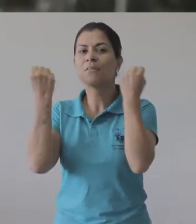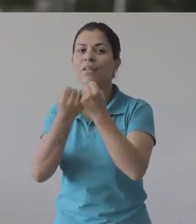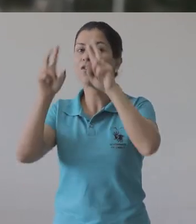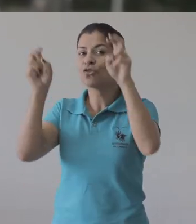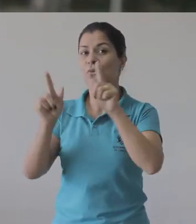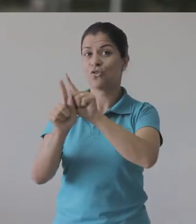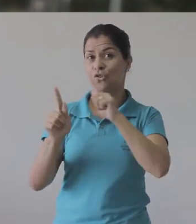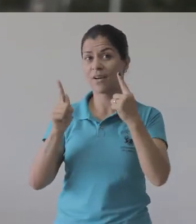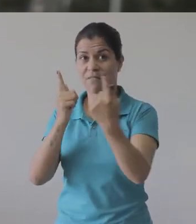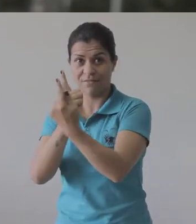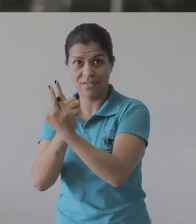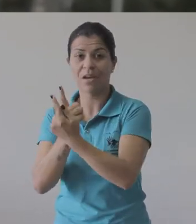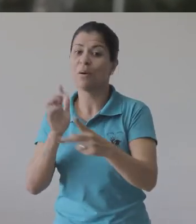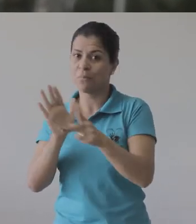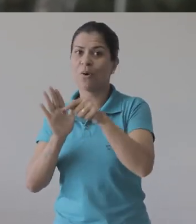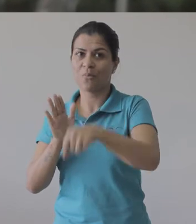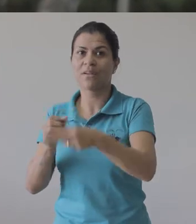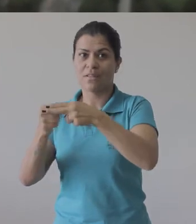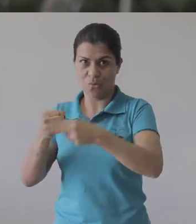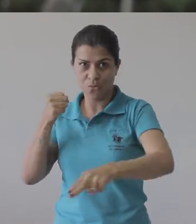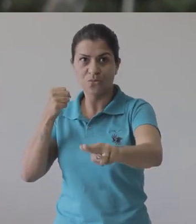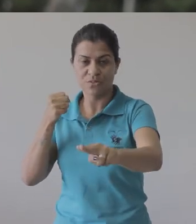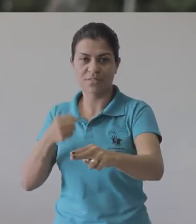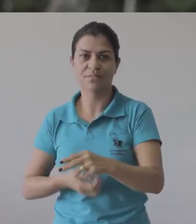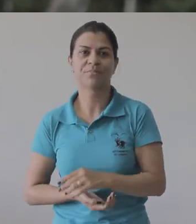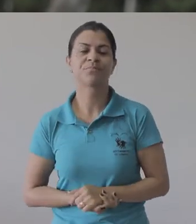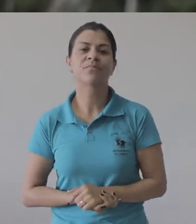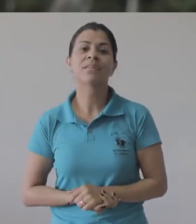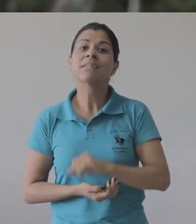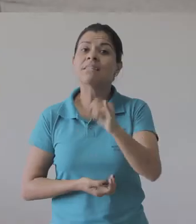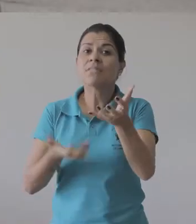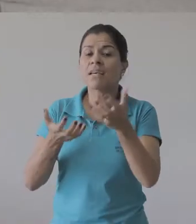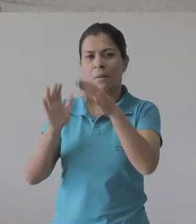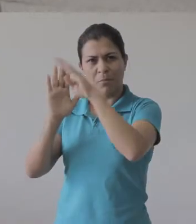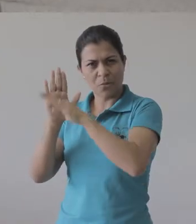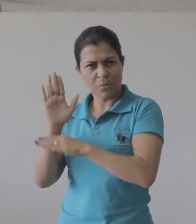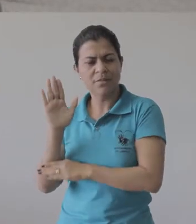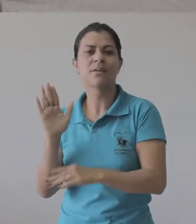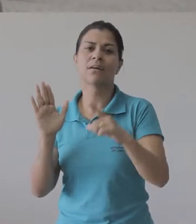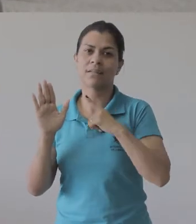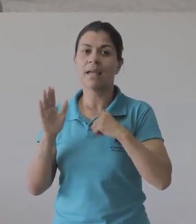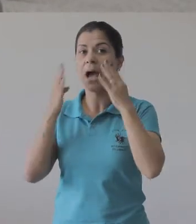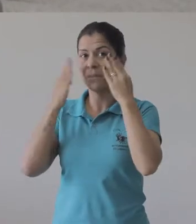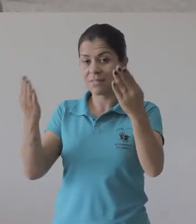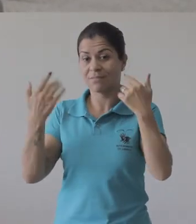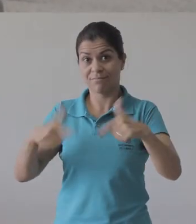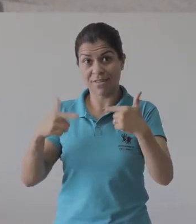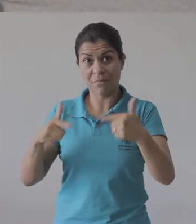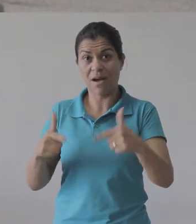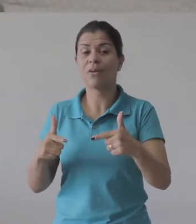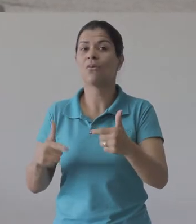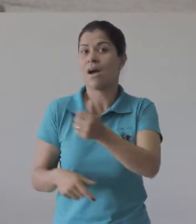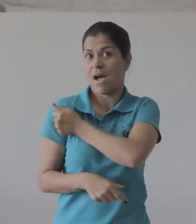UFIS, trazendo o tema Por uma Geografia Ativa Unida em Tempos de Retrocesso. A programação conta com a apresentação de